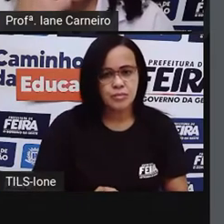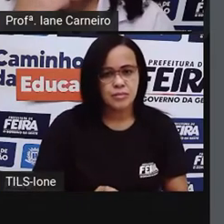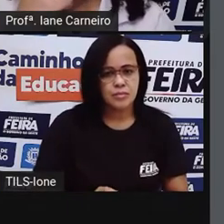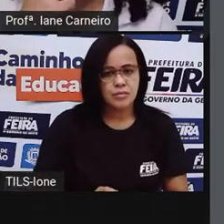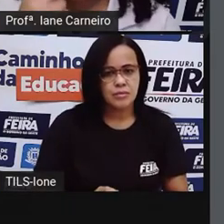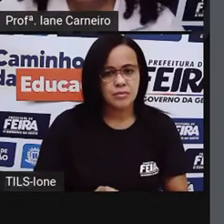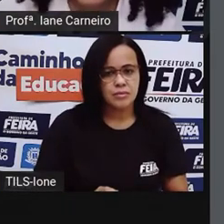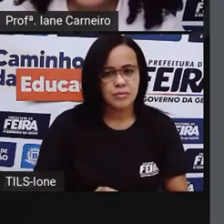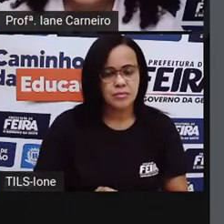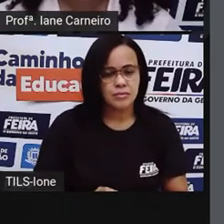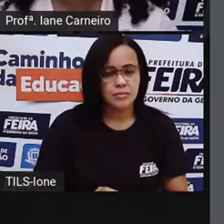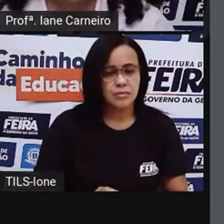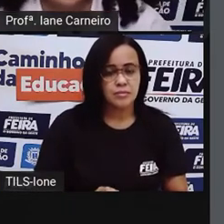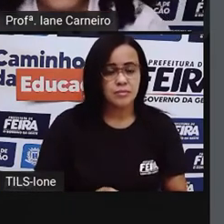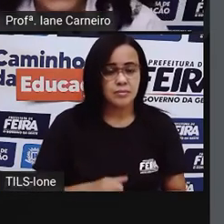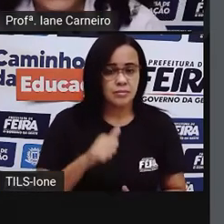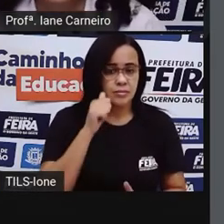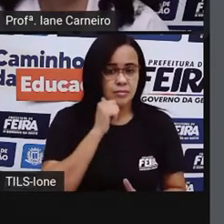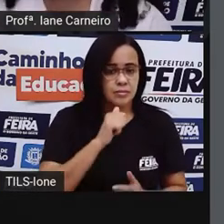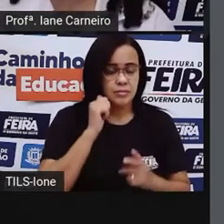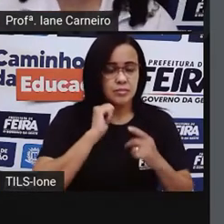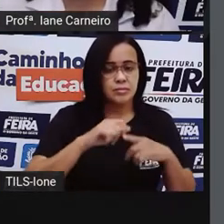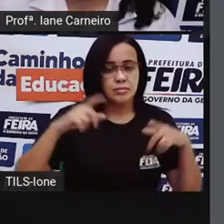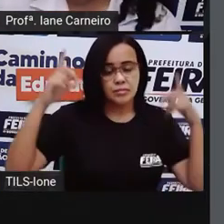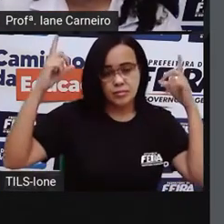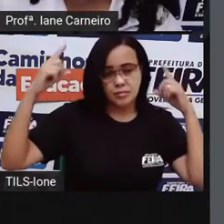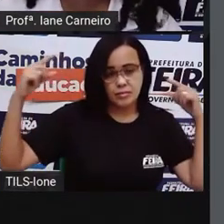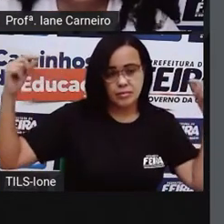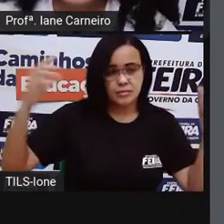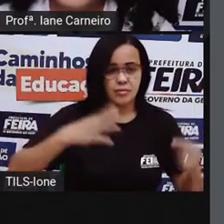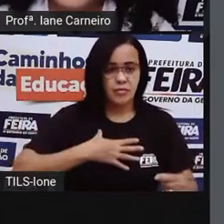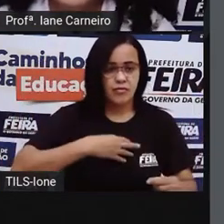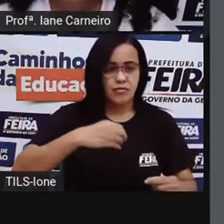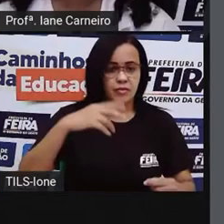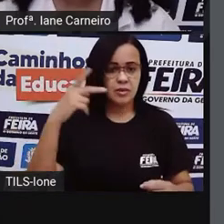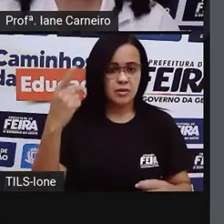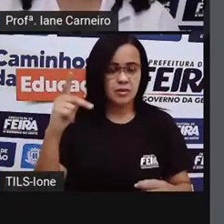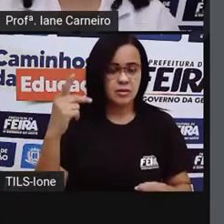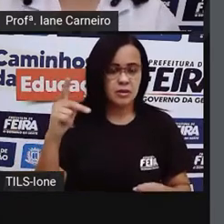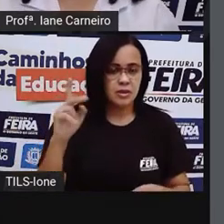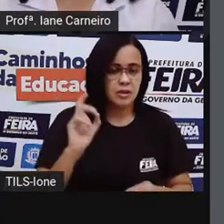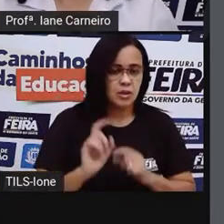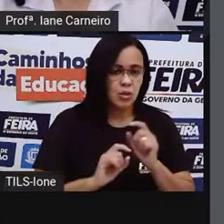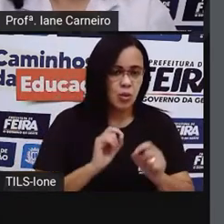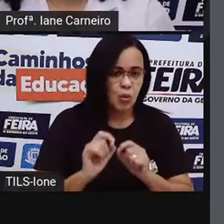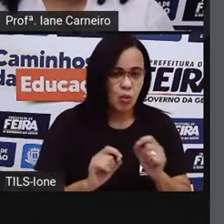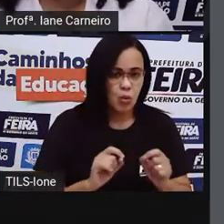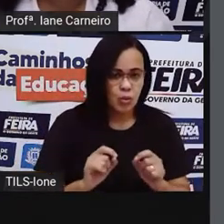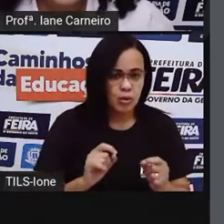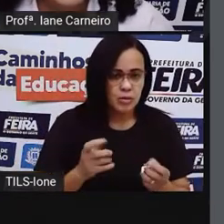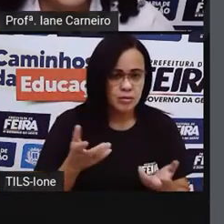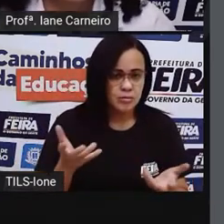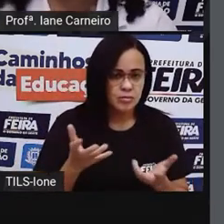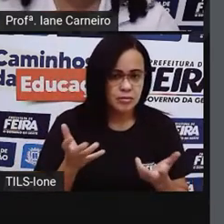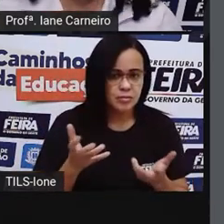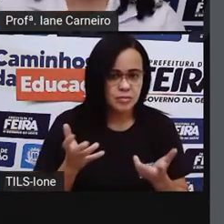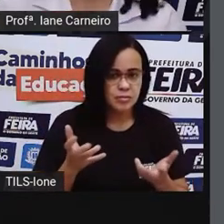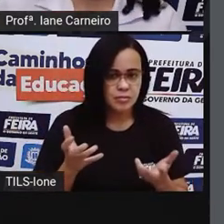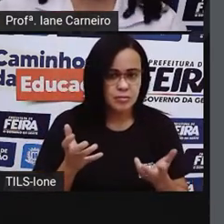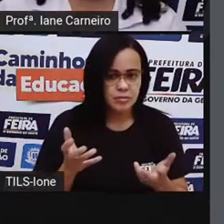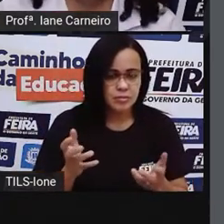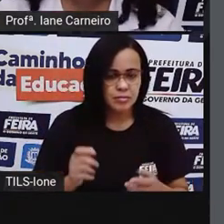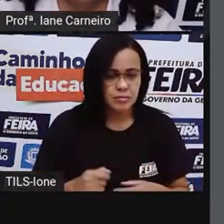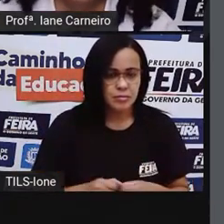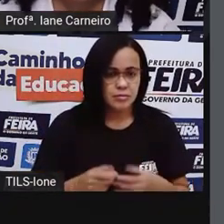A princesa, sua filha, lhe falou desta maneira. Quero mil metros de sedas para